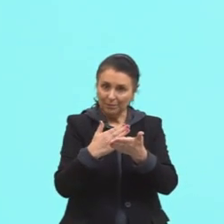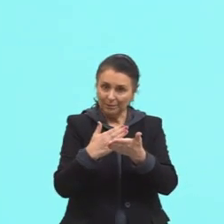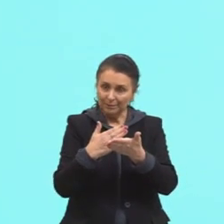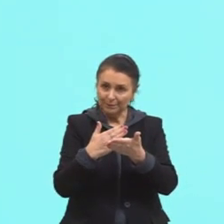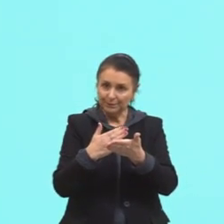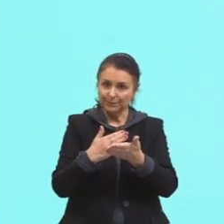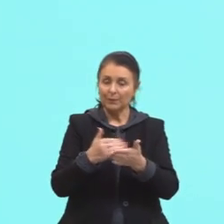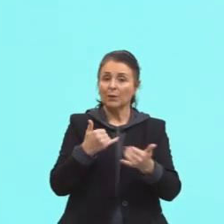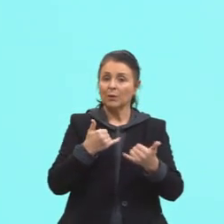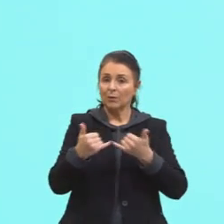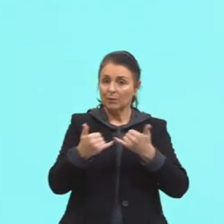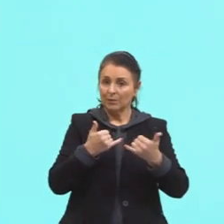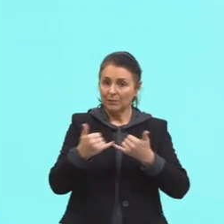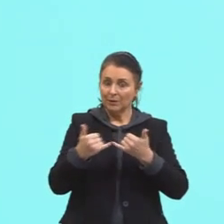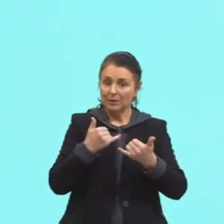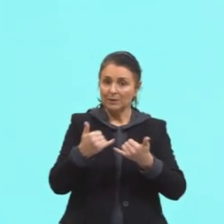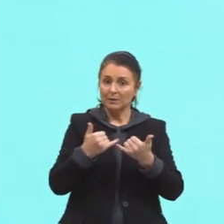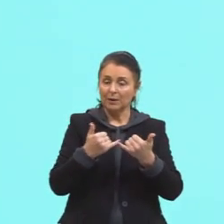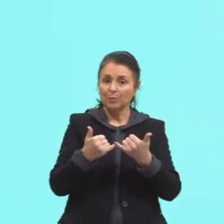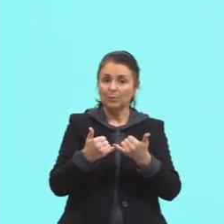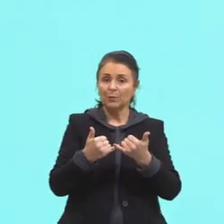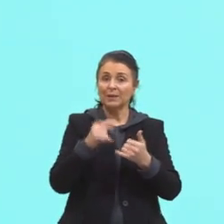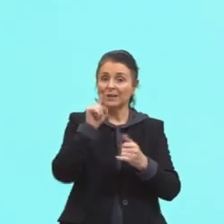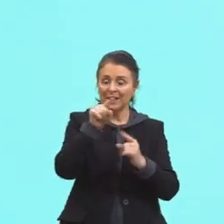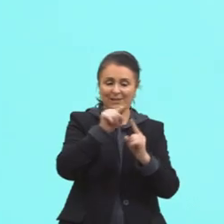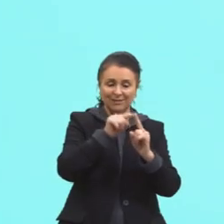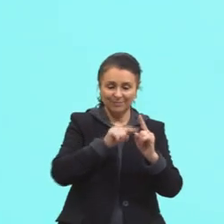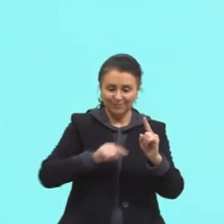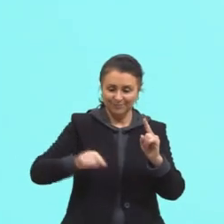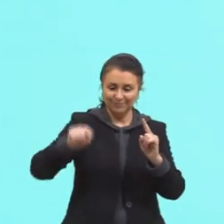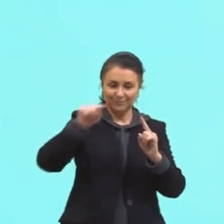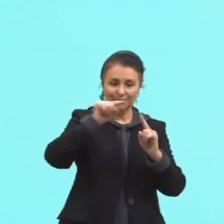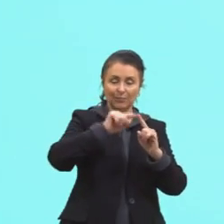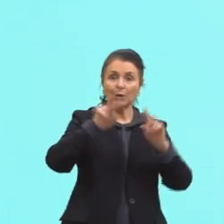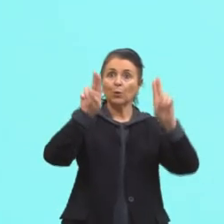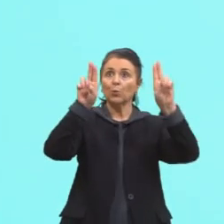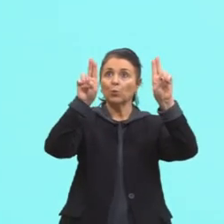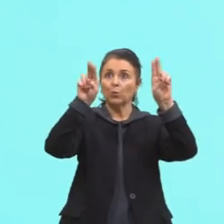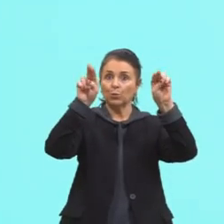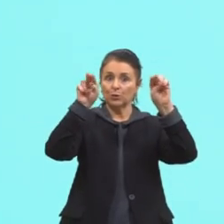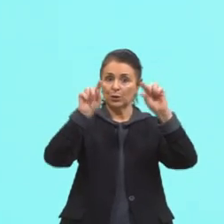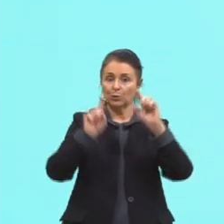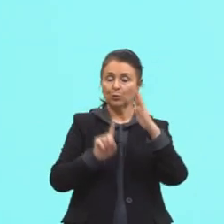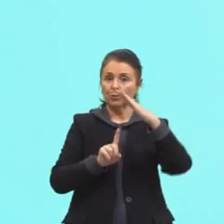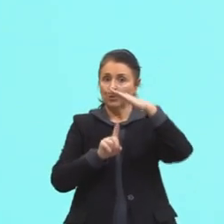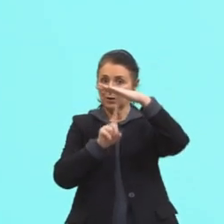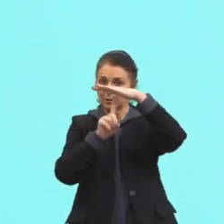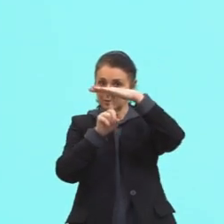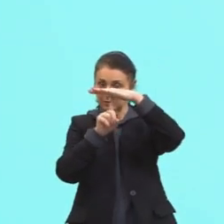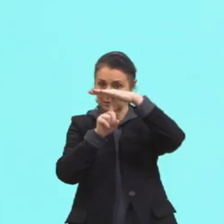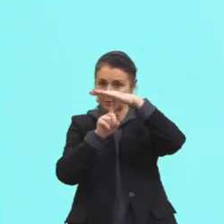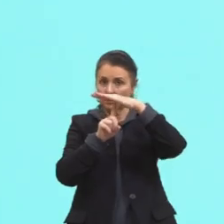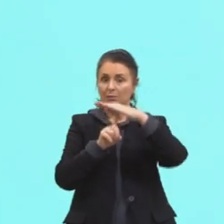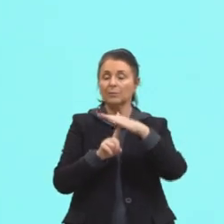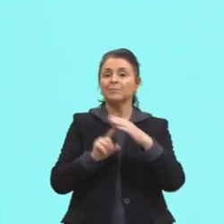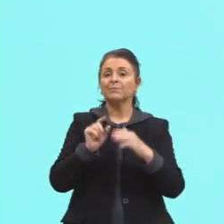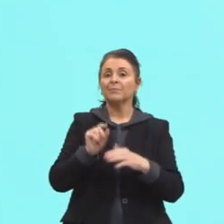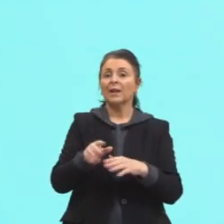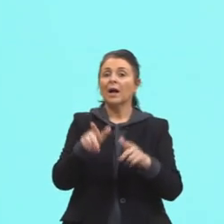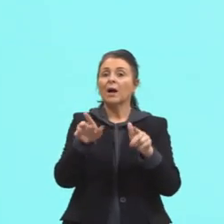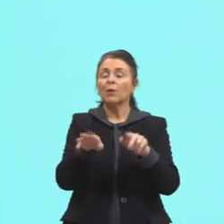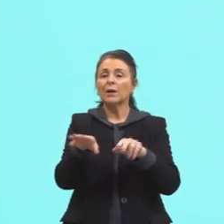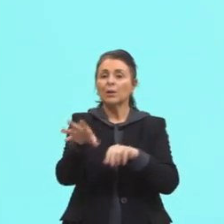Um exemplo, então, do gráfico de setores. O título, logo acima, concluintes por área de conhecimento.